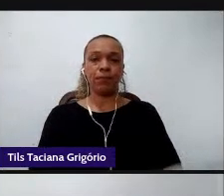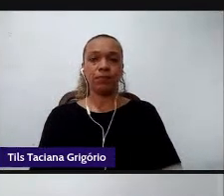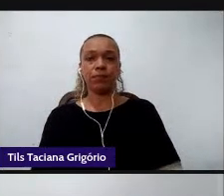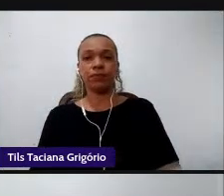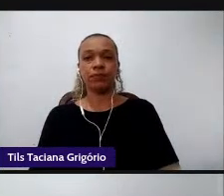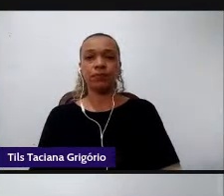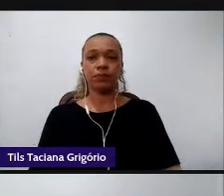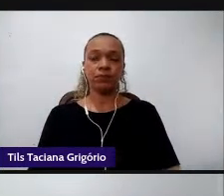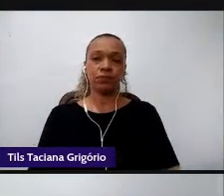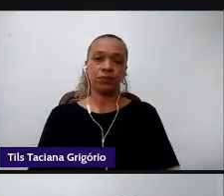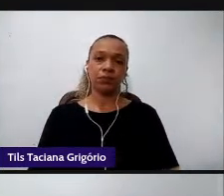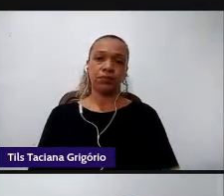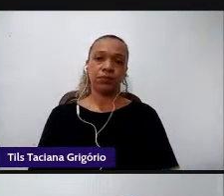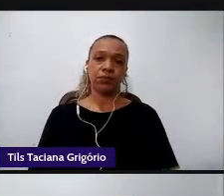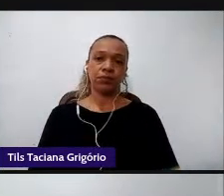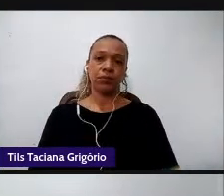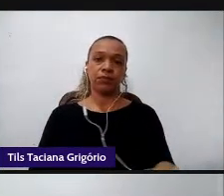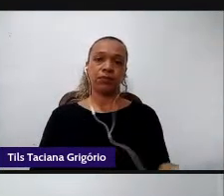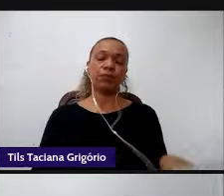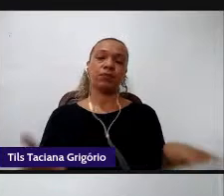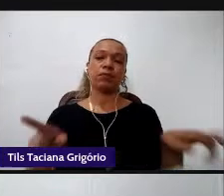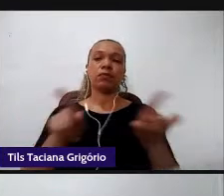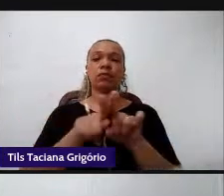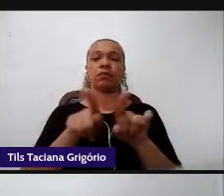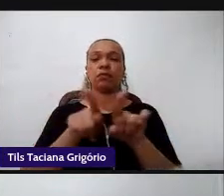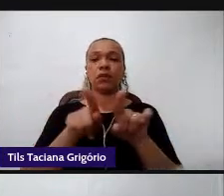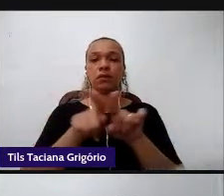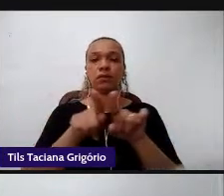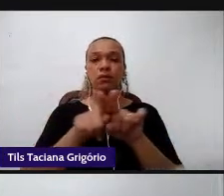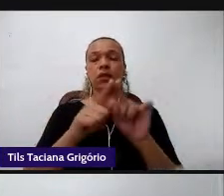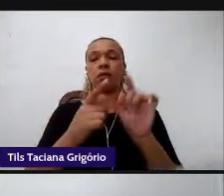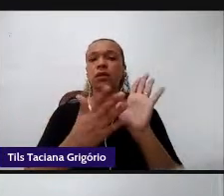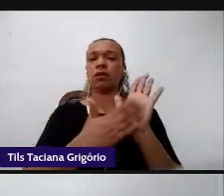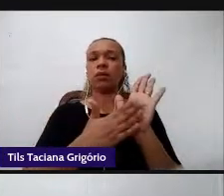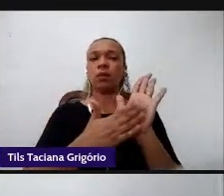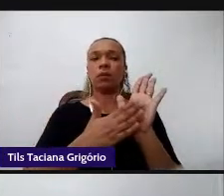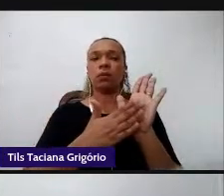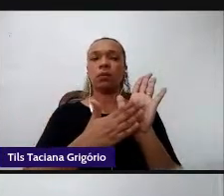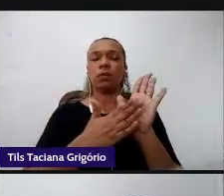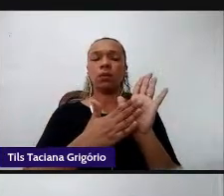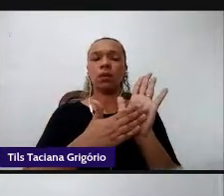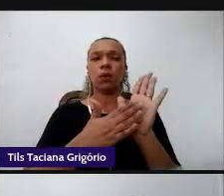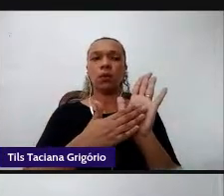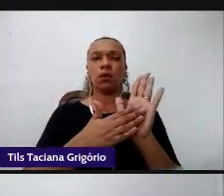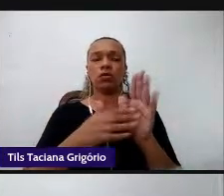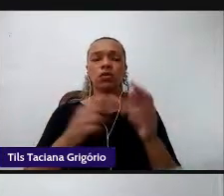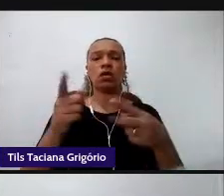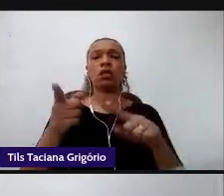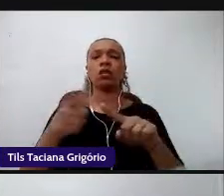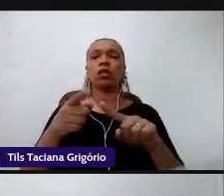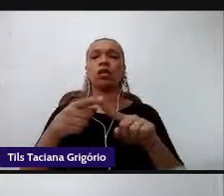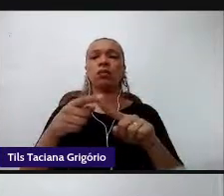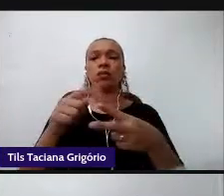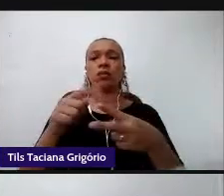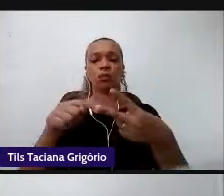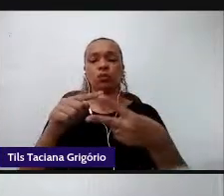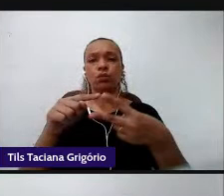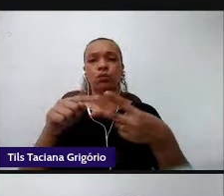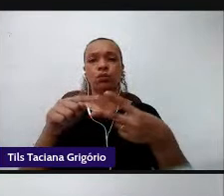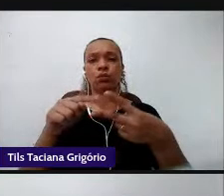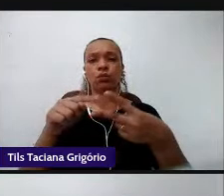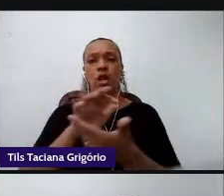Ele também vem profundo dois modelos de letramento. Ele traz para o bojo da